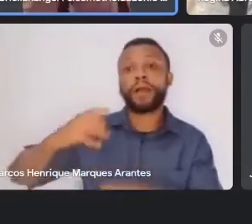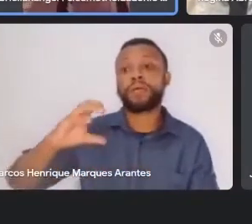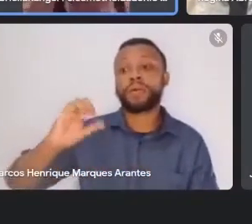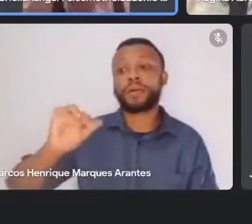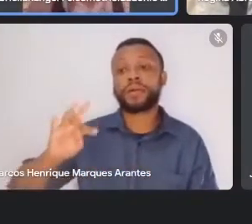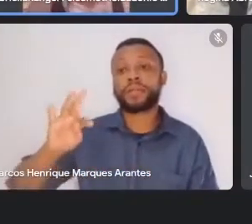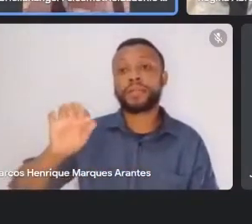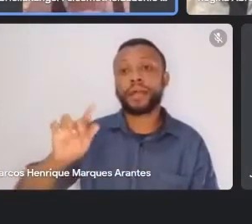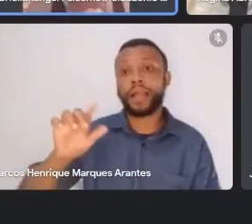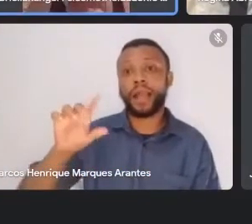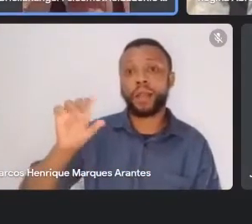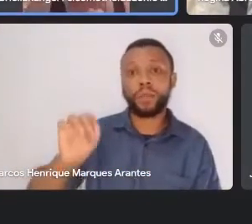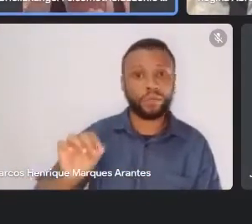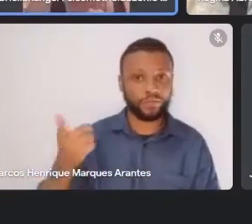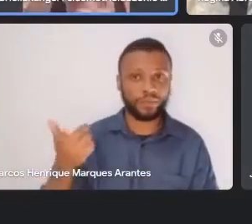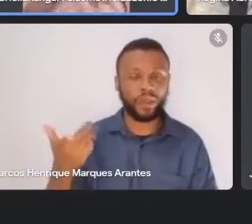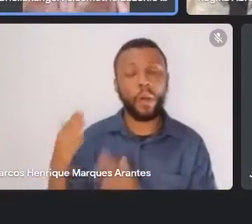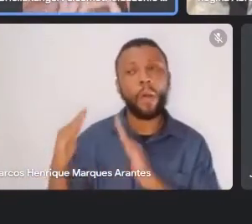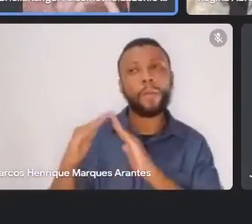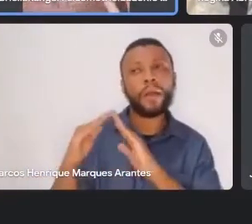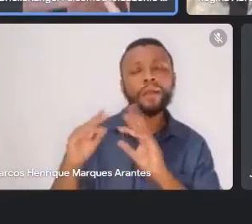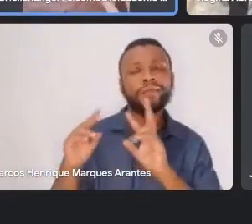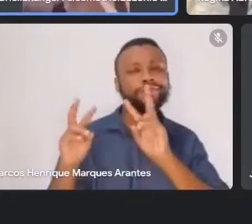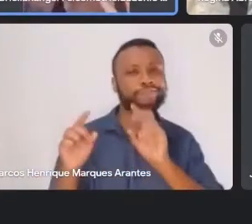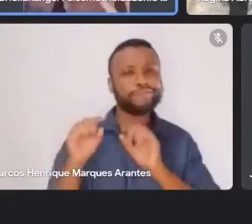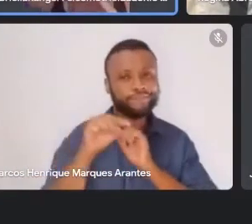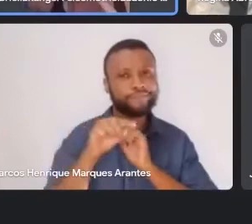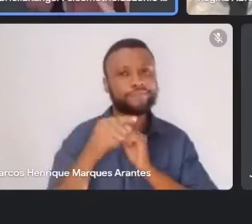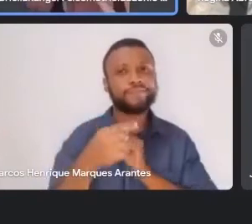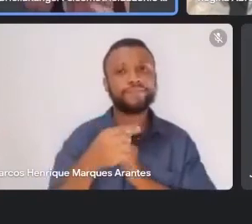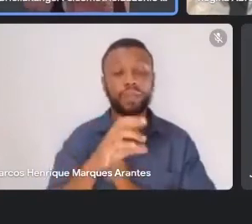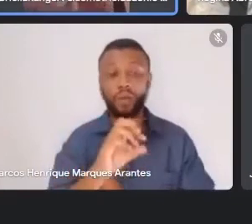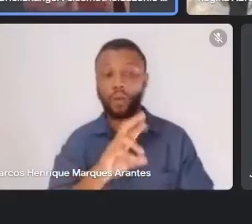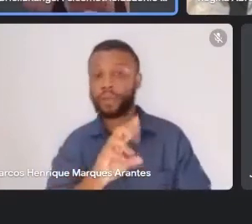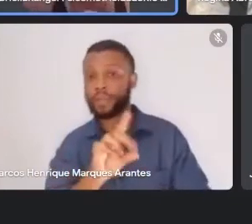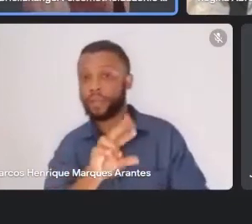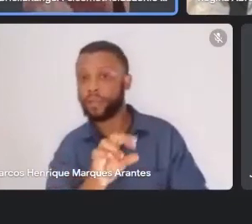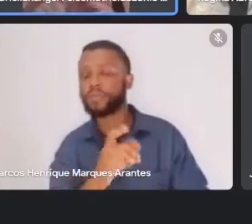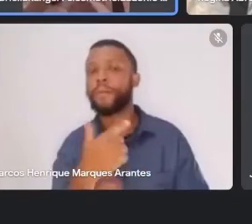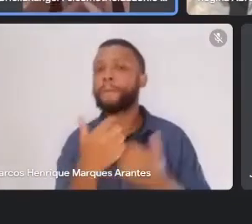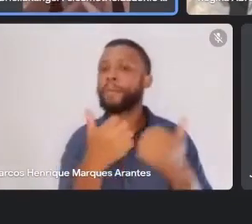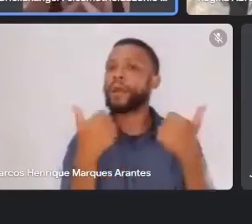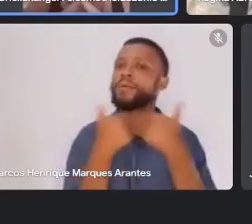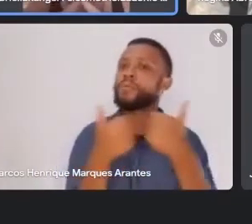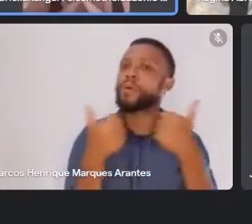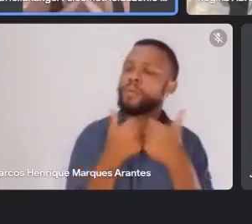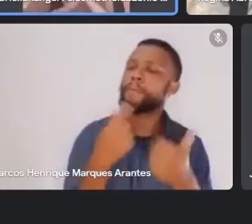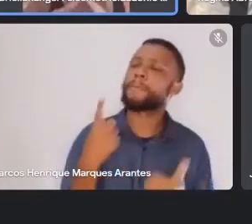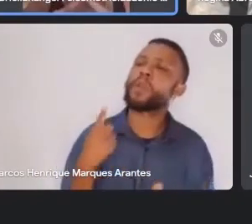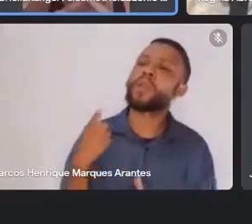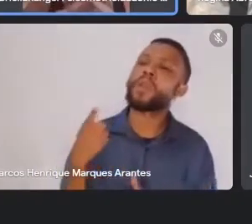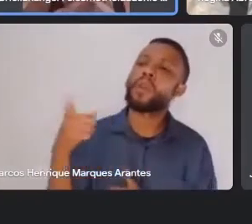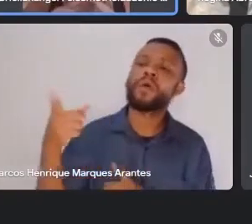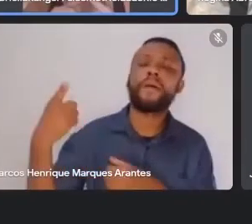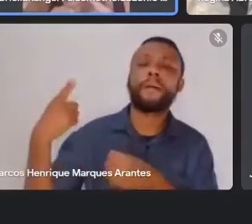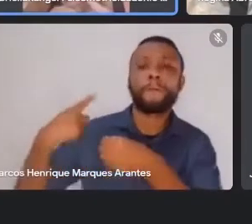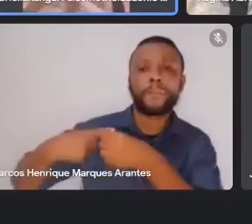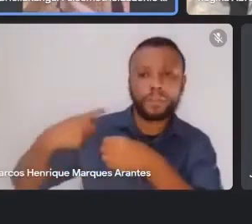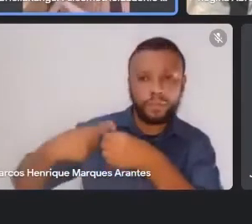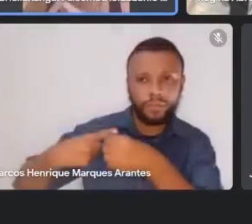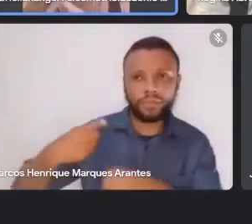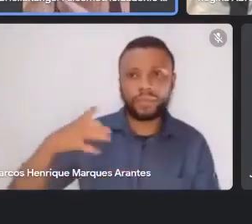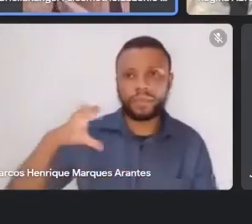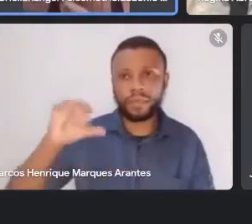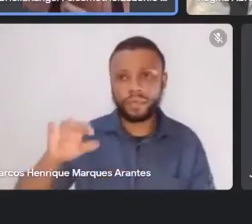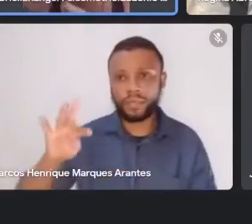entre aspas, em Cordeiro, né, então eu pegava um ônibus, ia até Cantagalo e tal, acontece, que